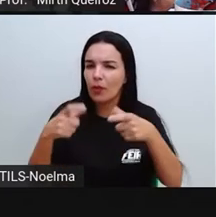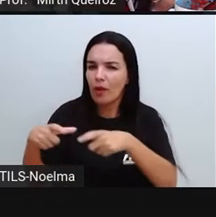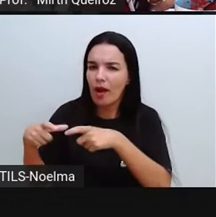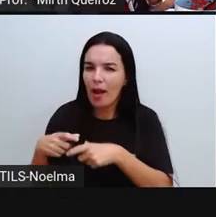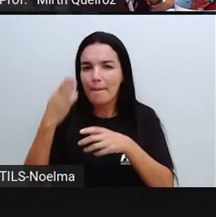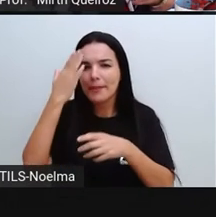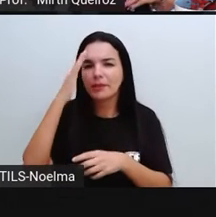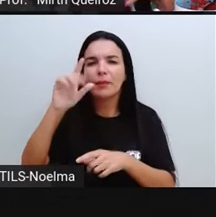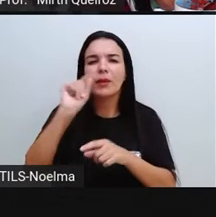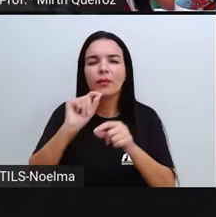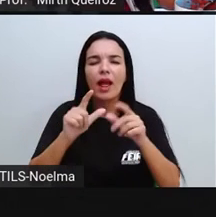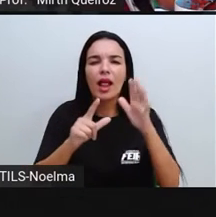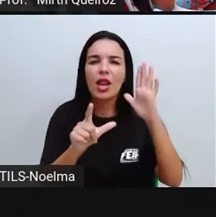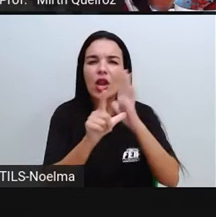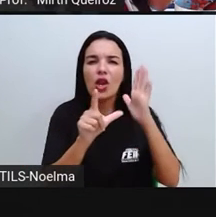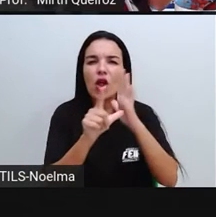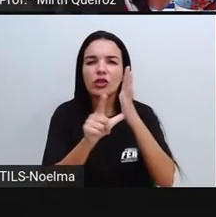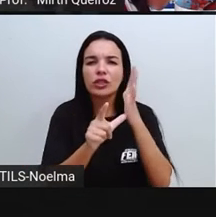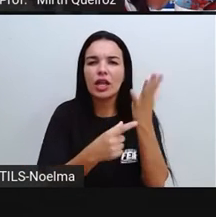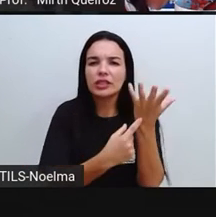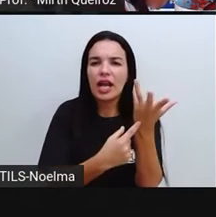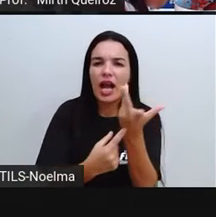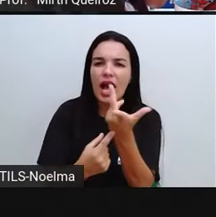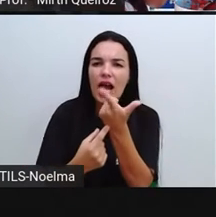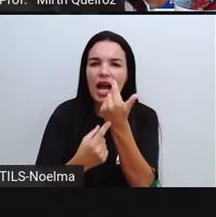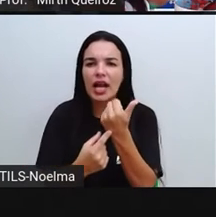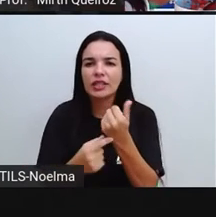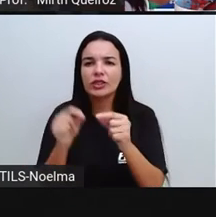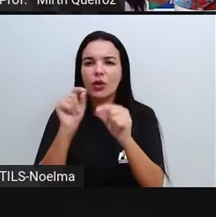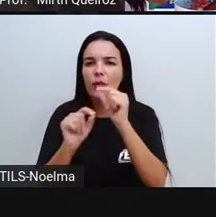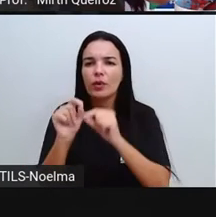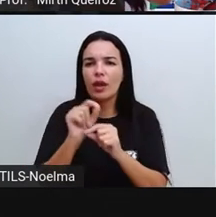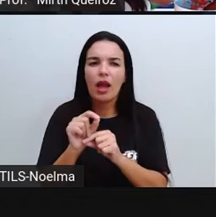Principalmente em lojas de artesanato Como lá no